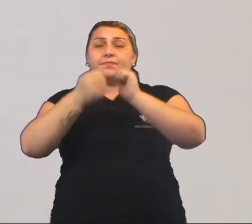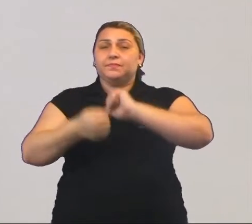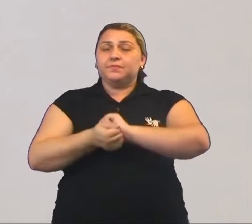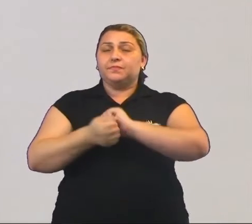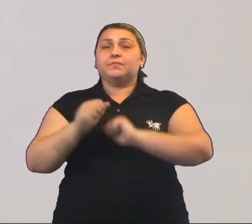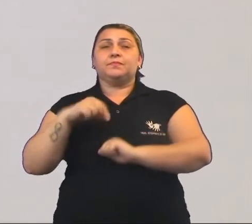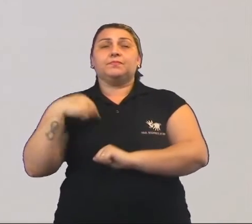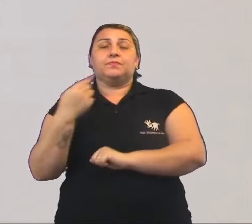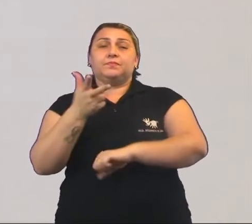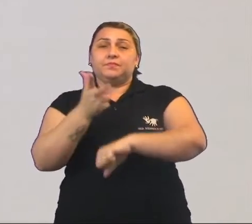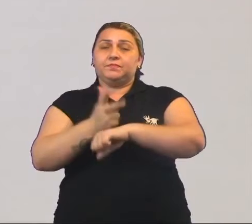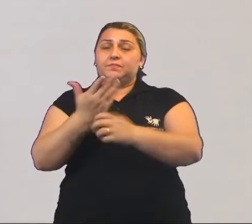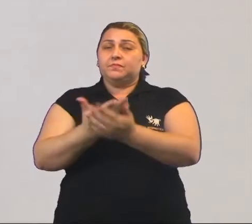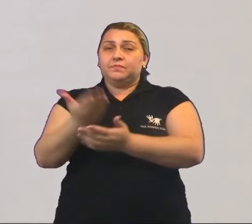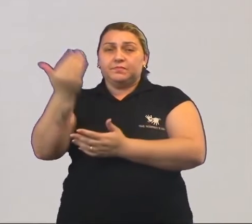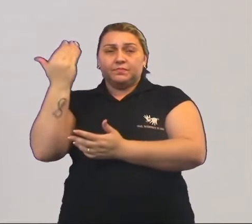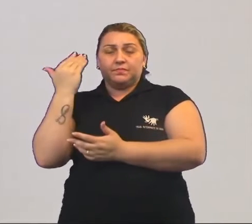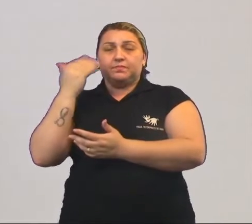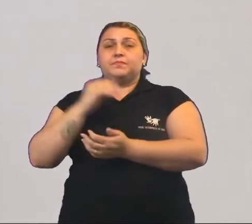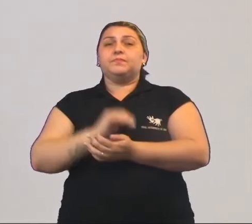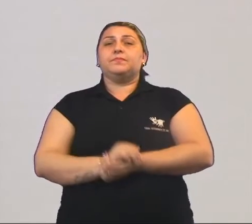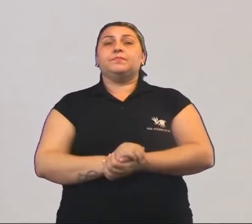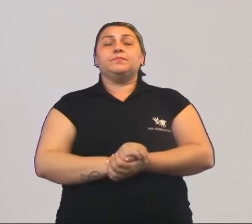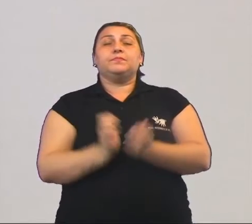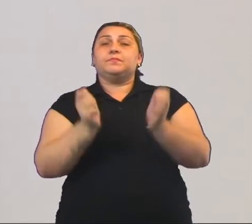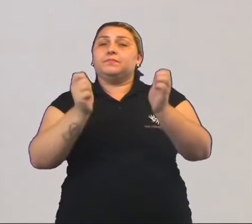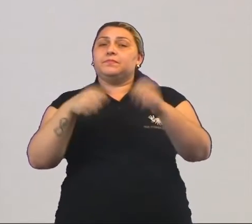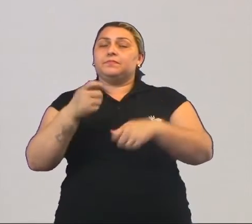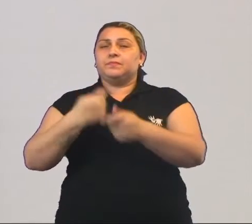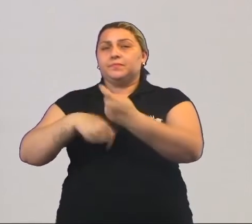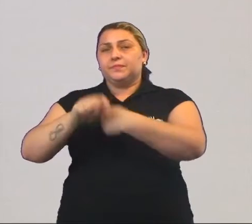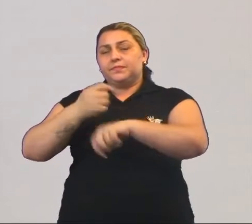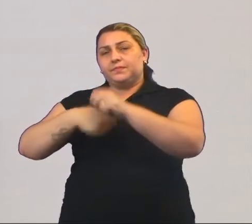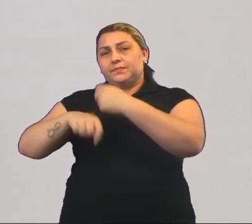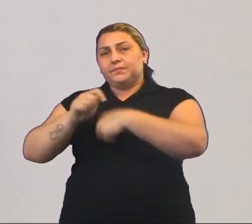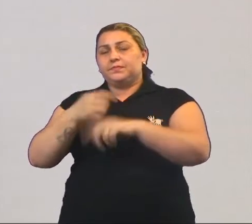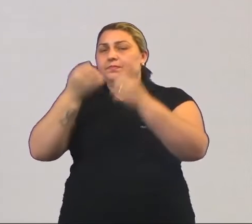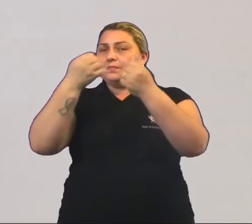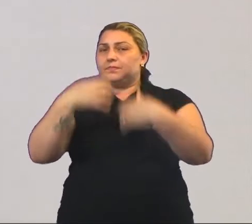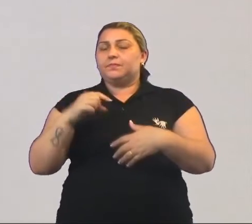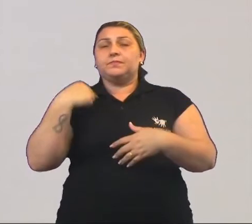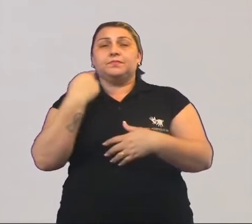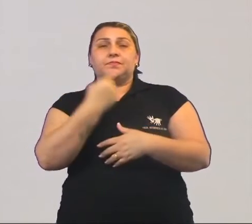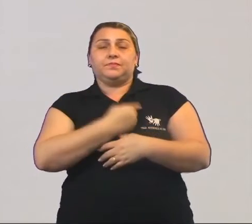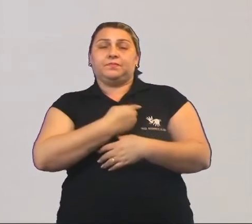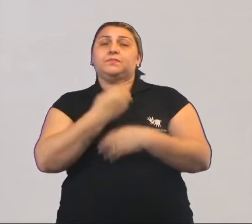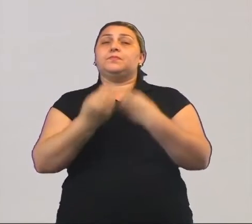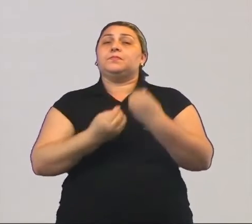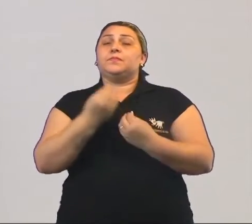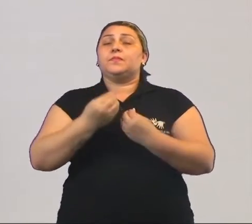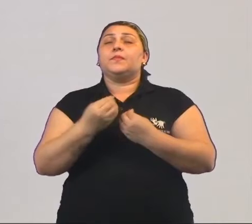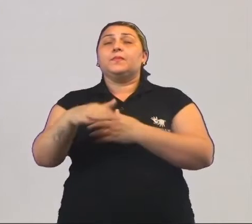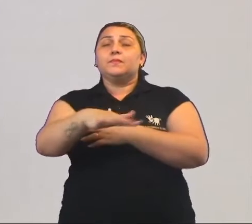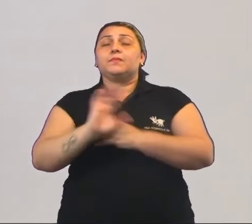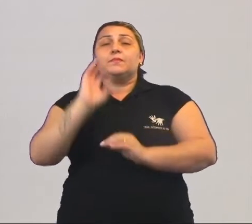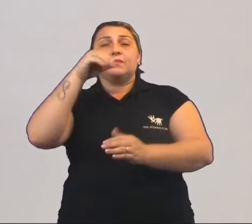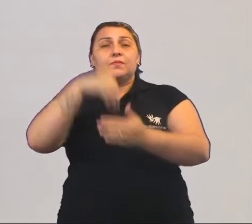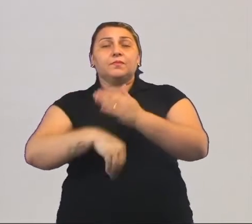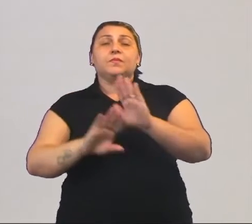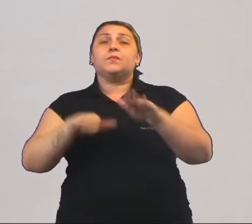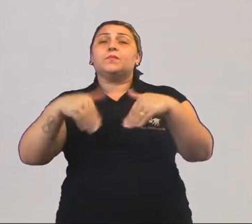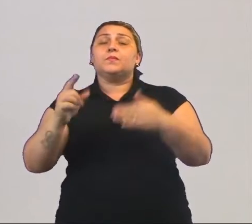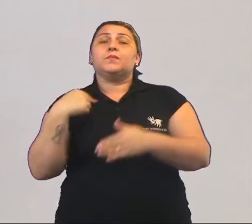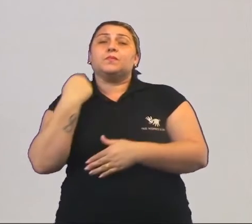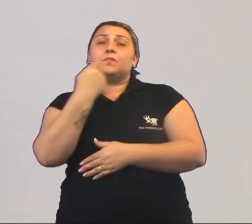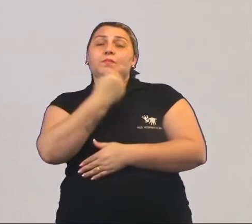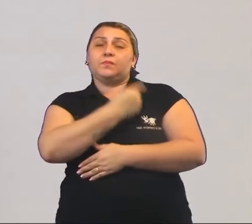com a nossa videoaula anterior, essa condição econômica define a nossa posição de classe, ou seja, qual